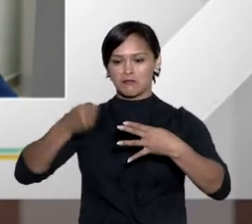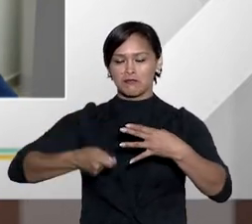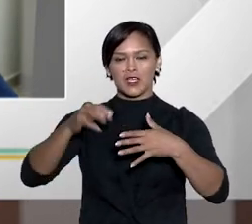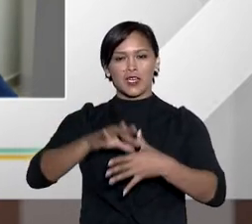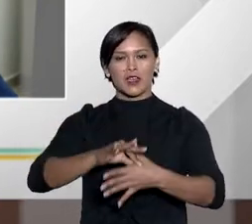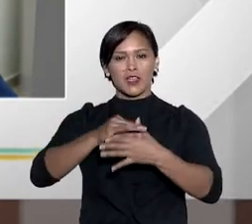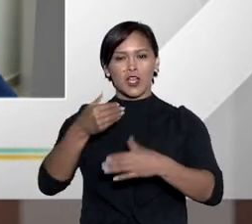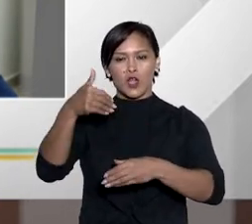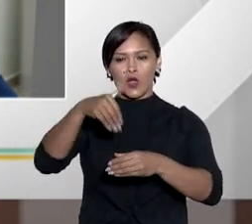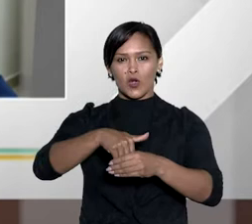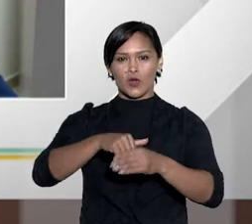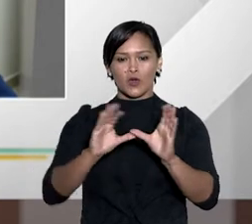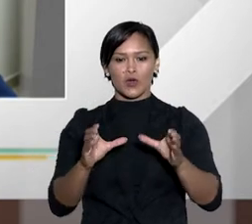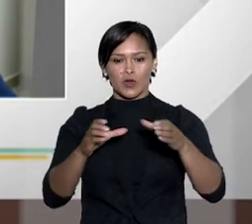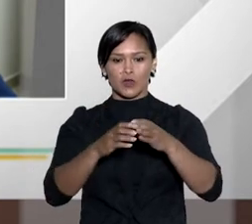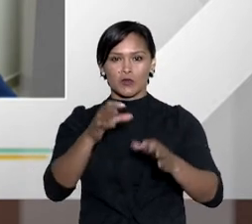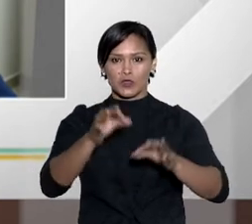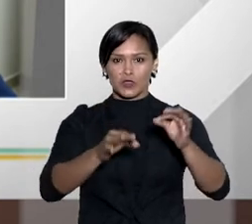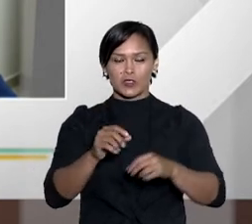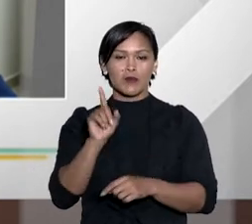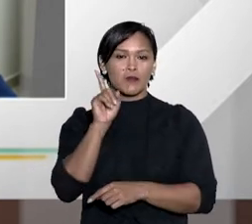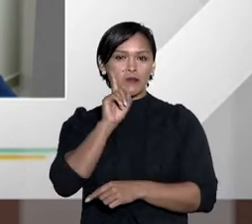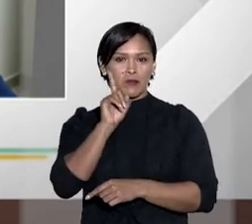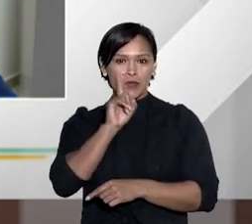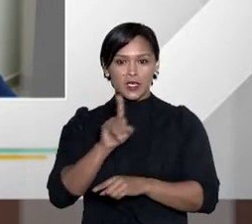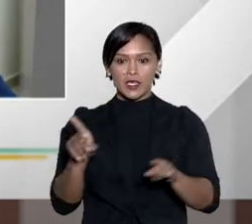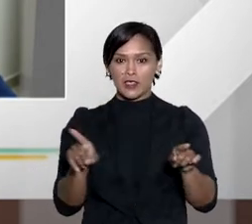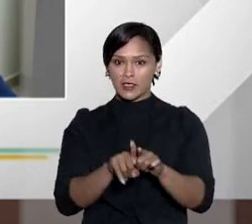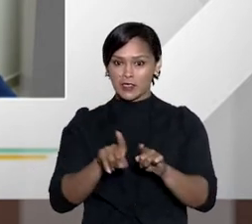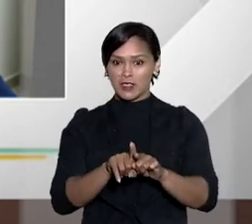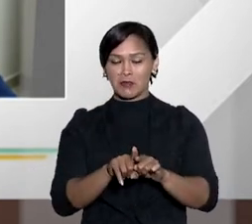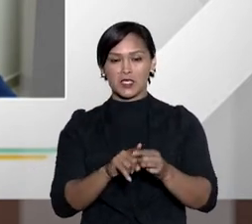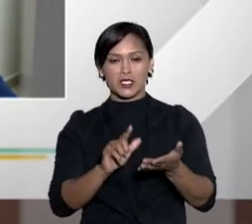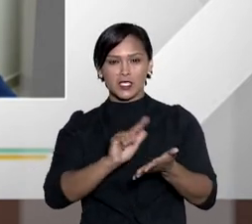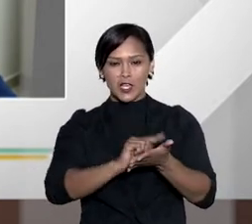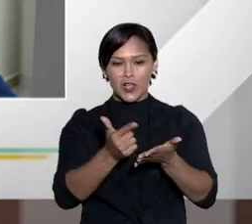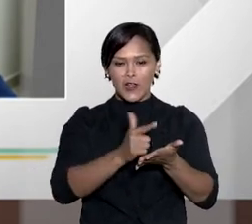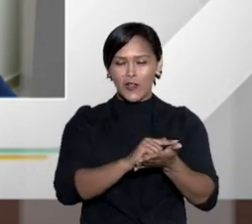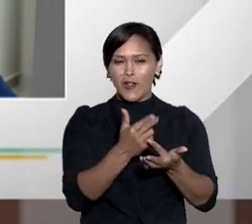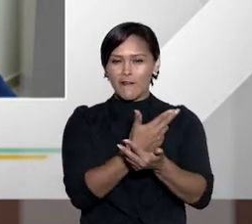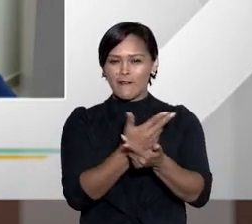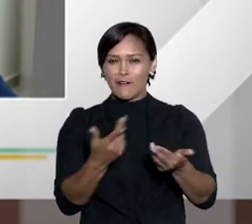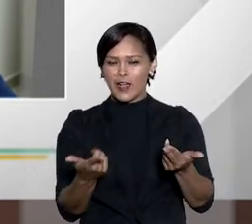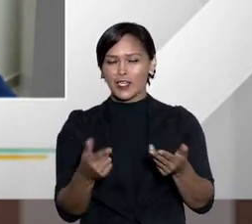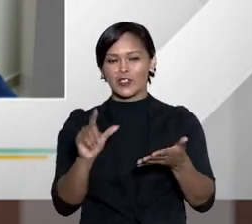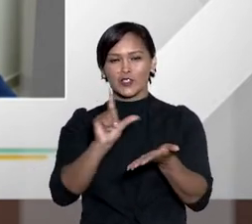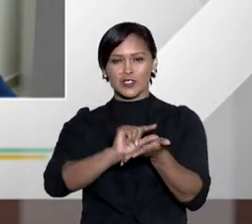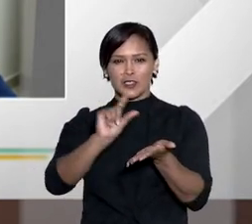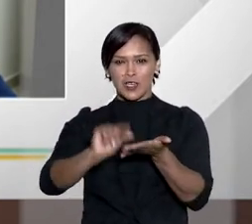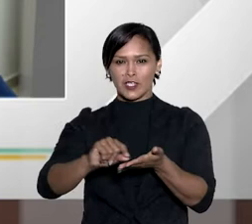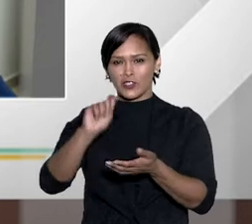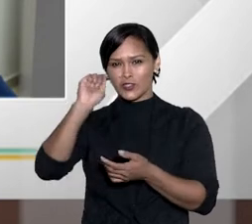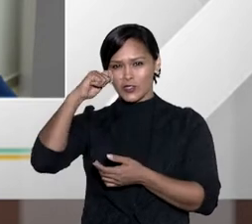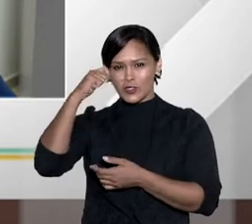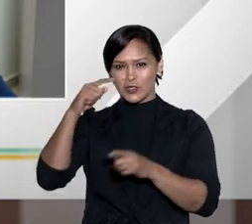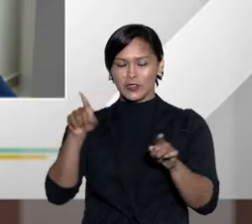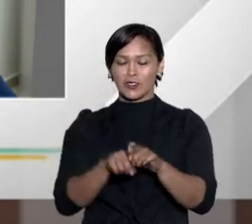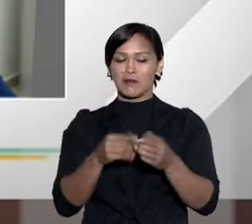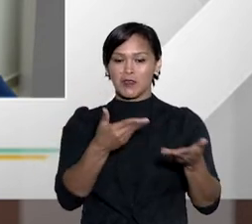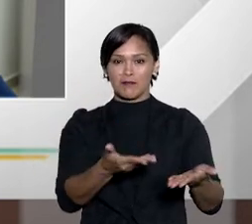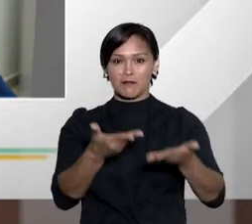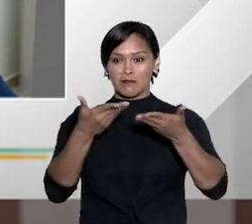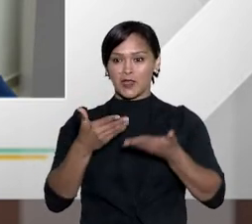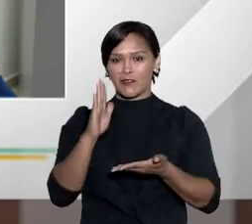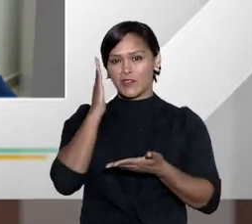na Cúpula Judicial Ibero-Americana, além de ser autor de vários livros e artigos. Bem-vindo ao